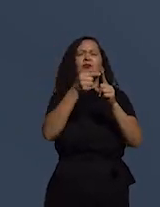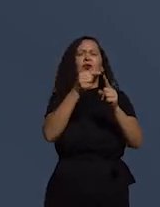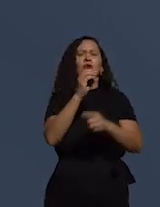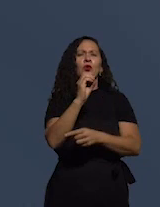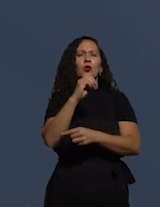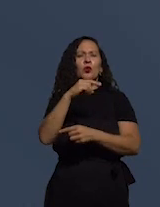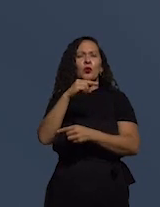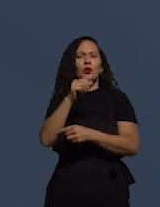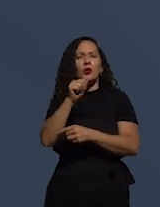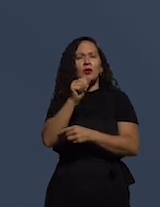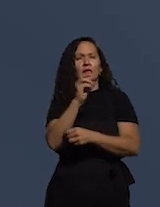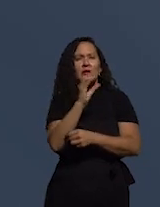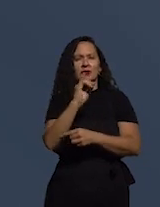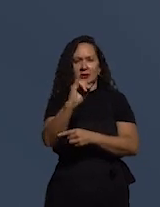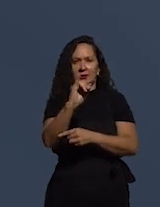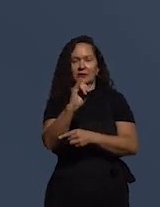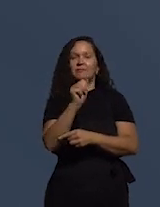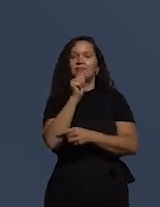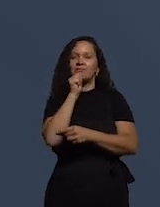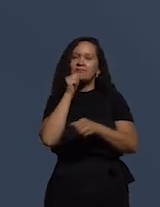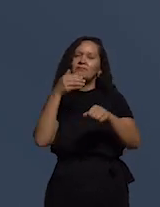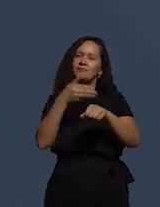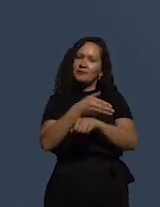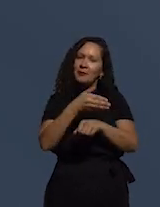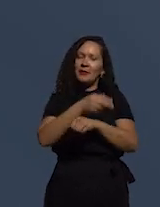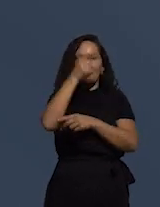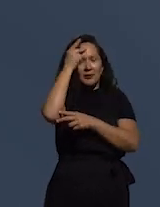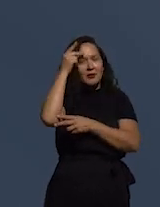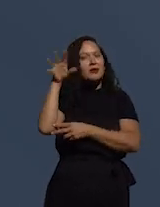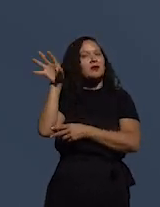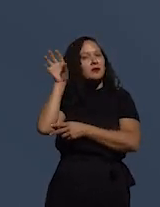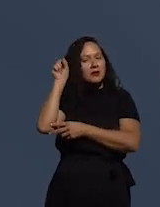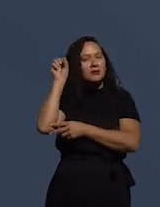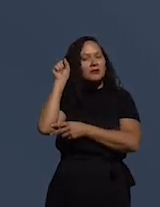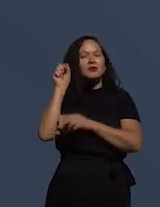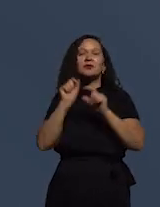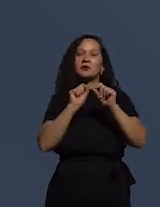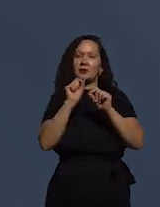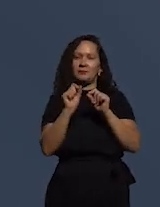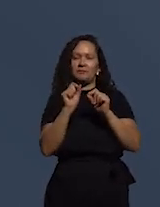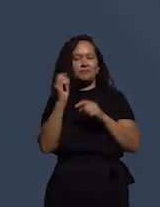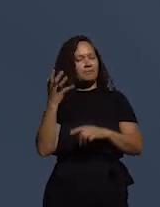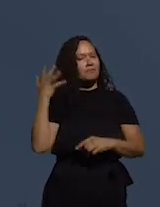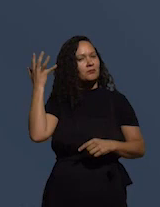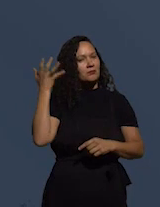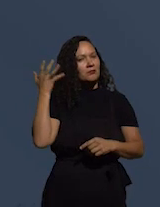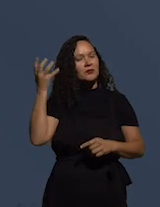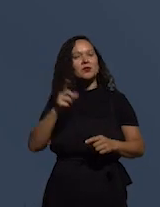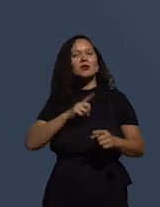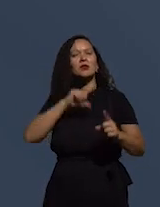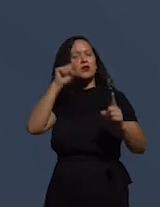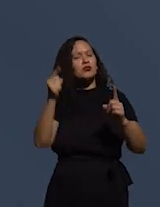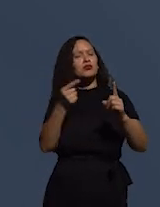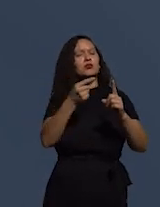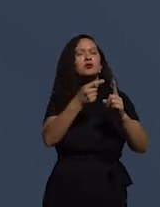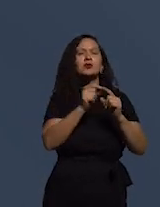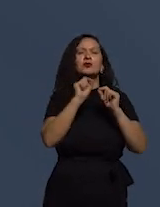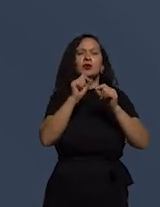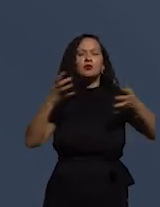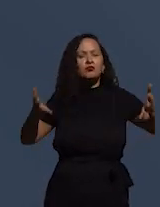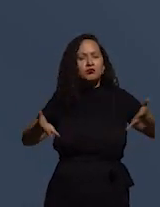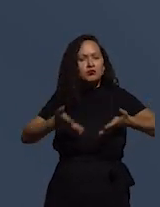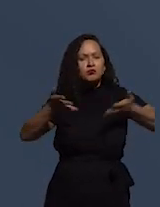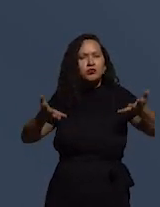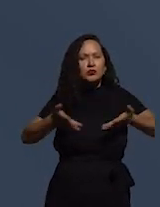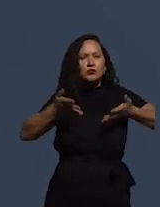para participar dos nossos ouvintes, ela tem como missão promover